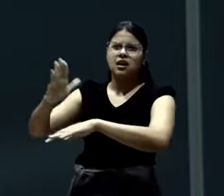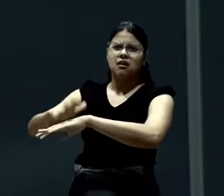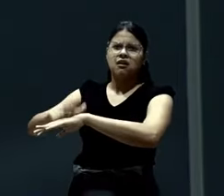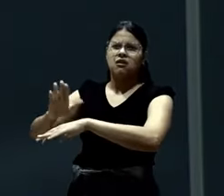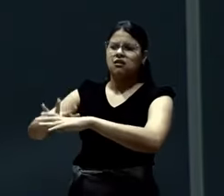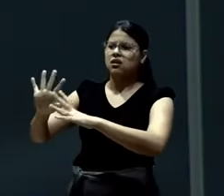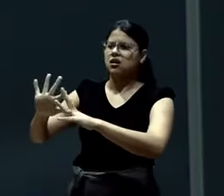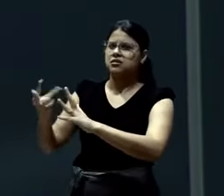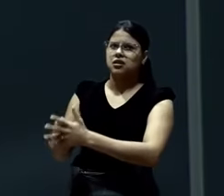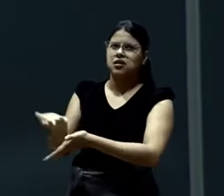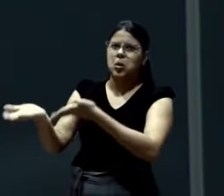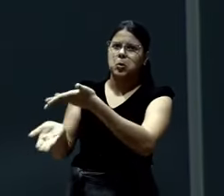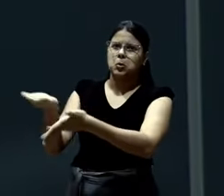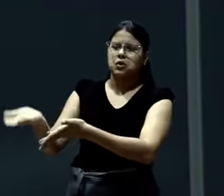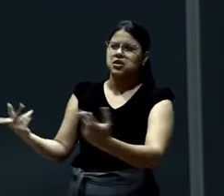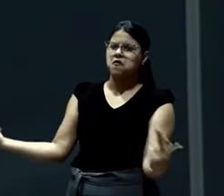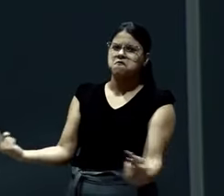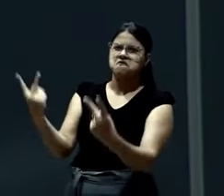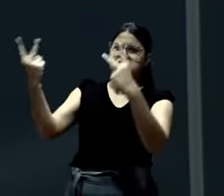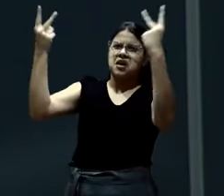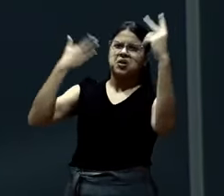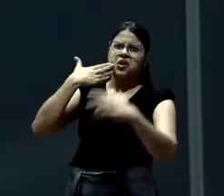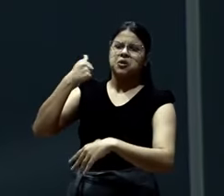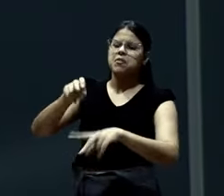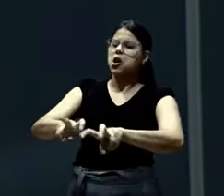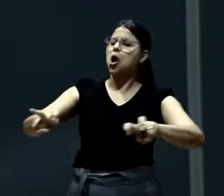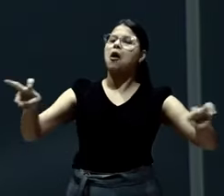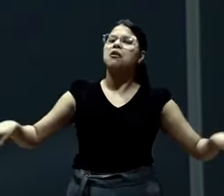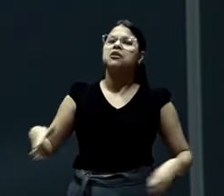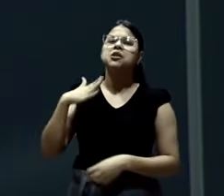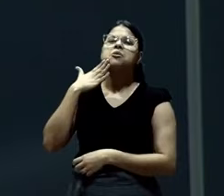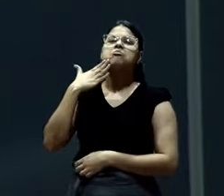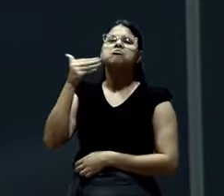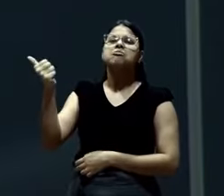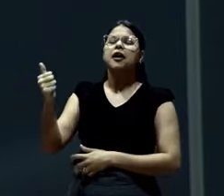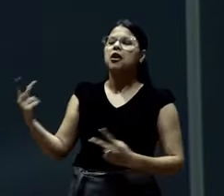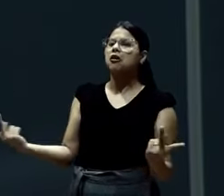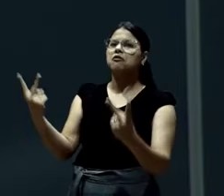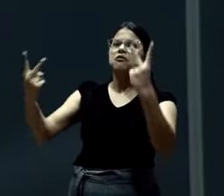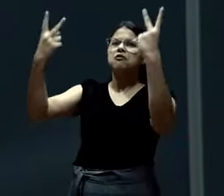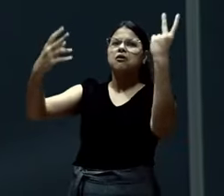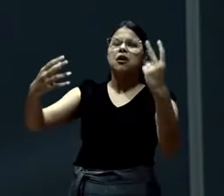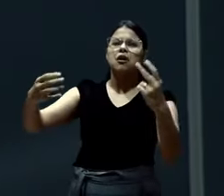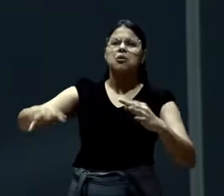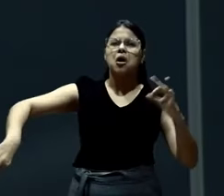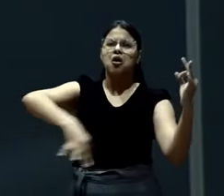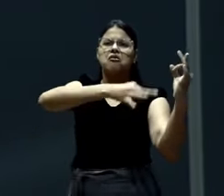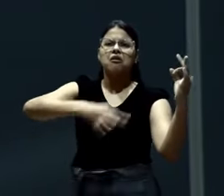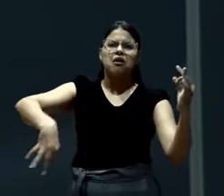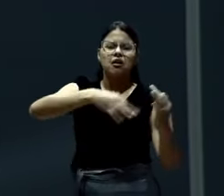Deus não te chamou para valorizar mais coisas do que pessoas. Vai aqui uma para doer em muita gente.